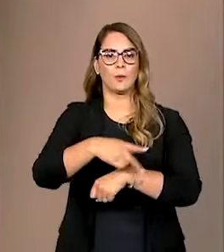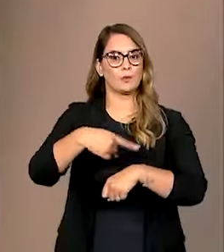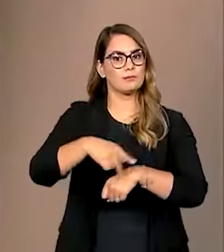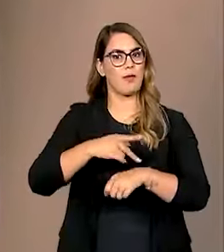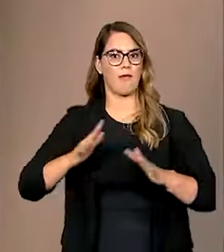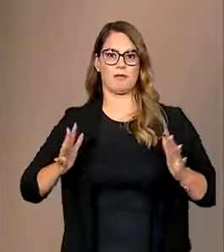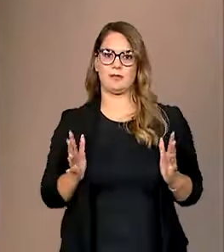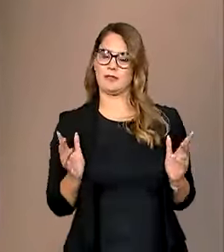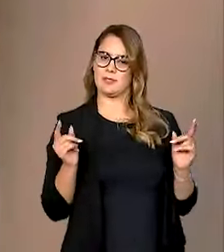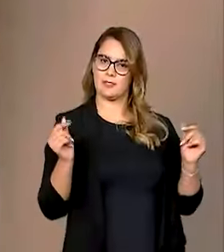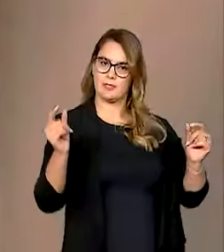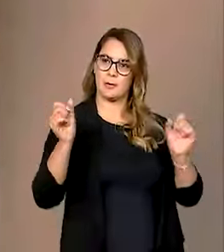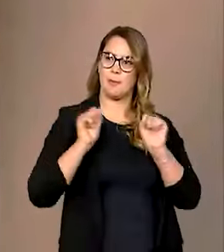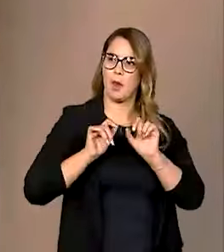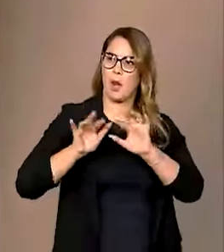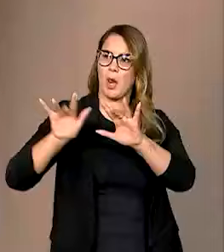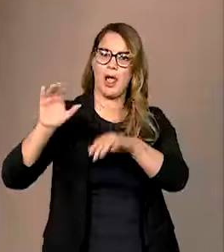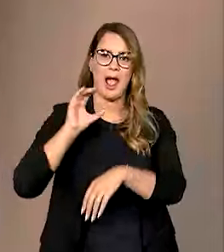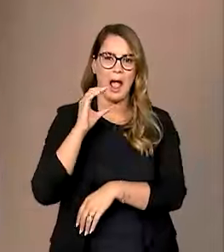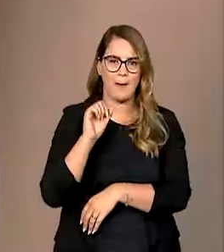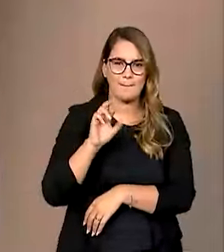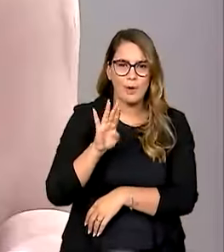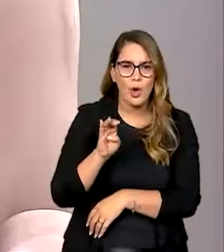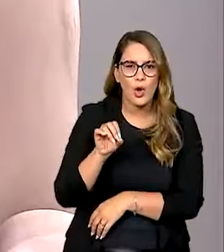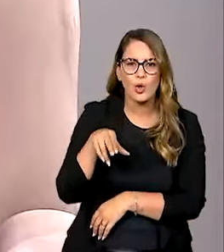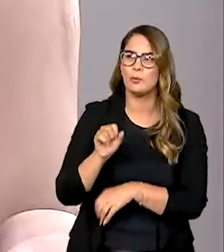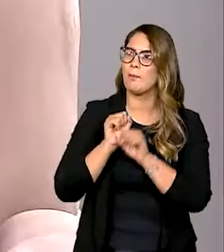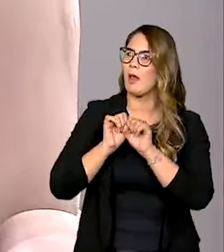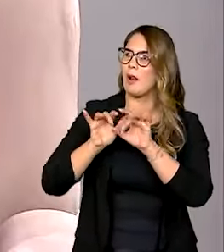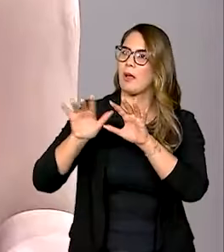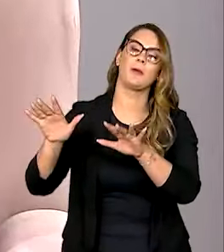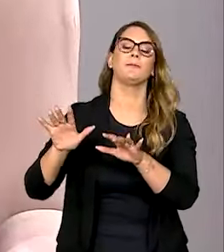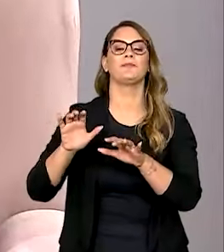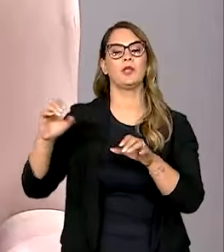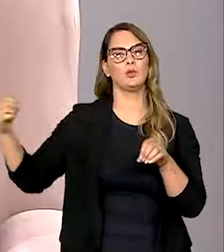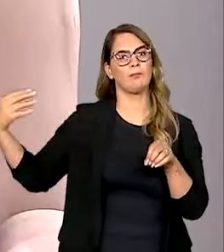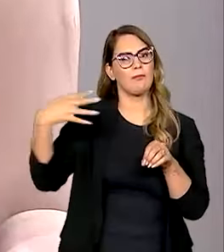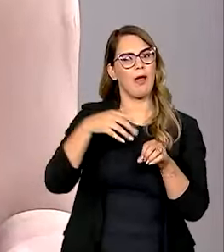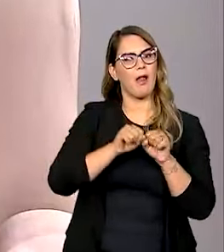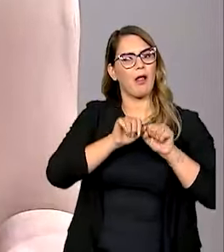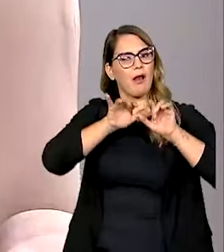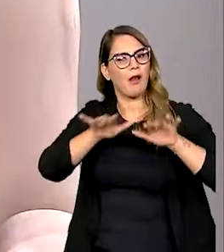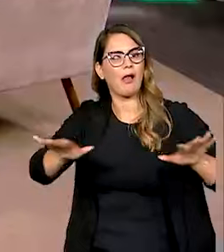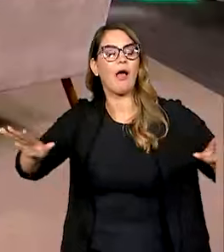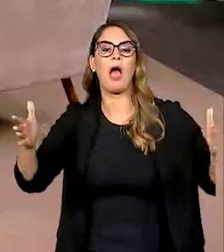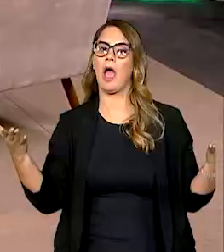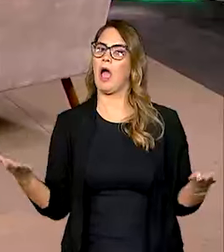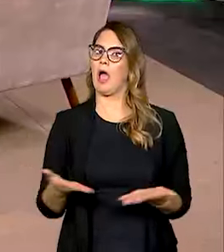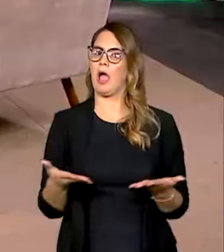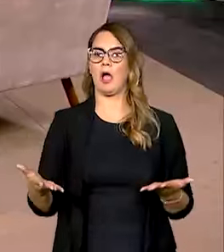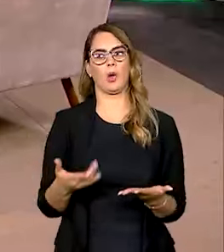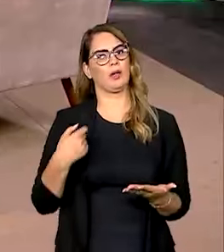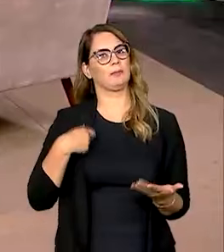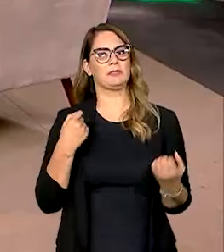ricos, que emitiram mais carbono, mais gases de efeito estufa, agora que tem